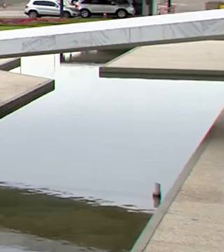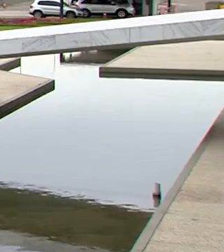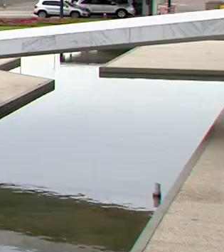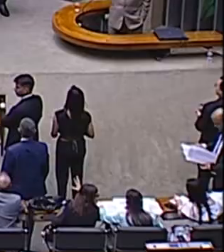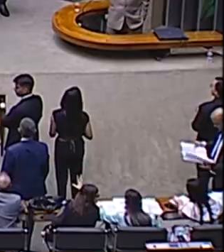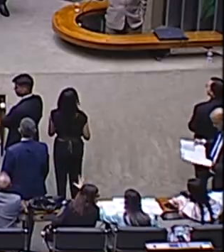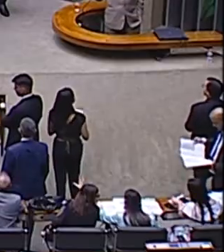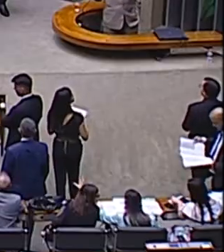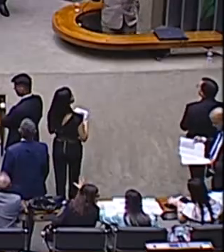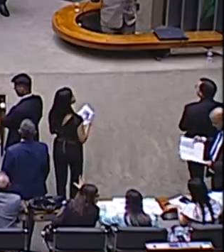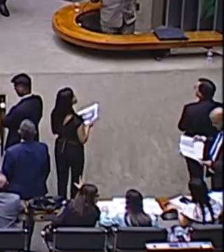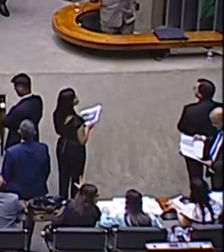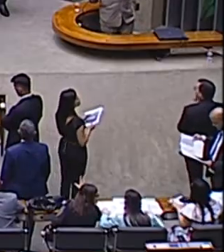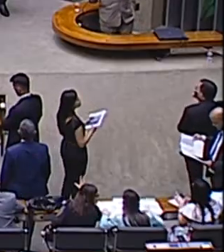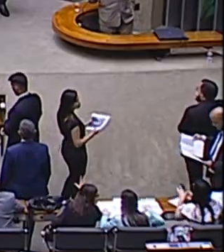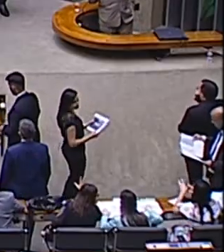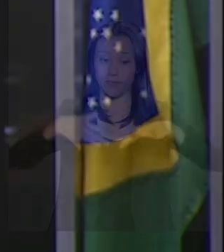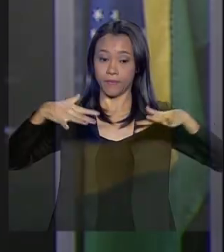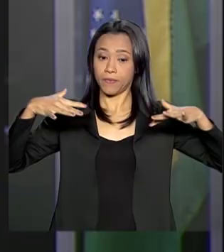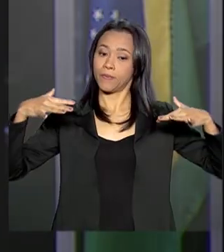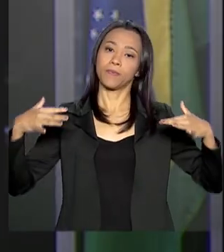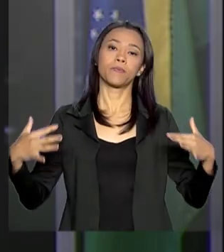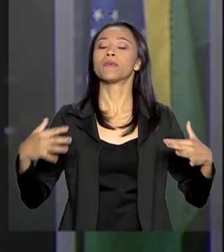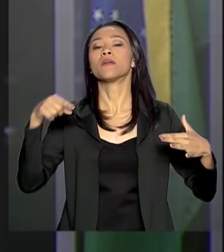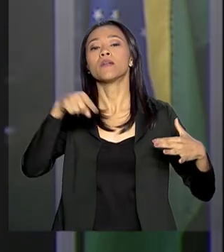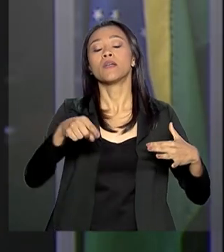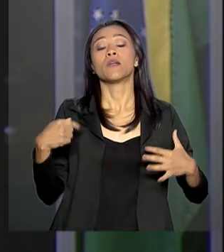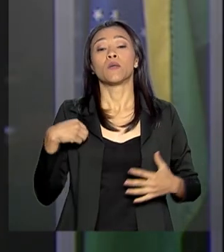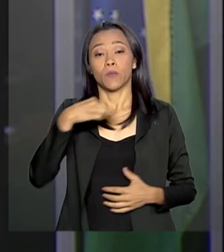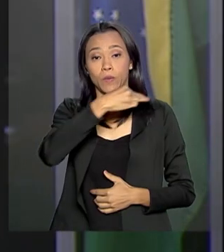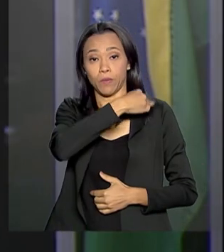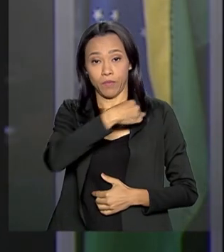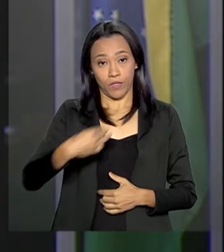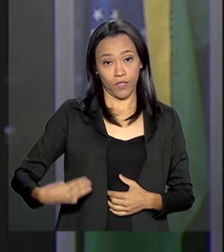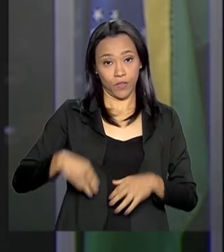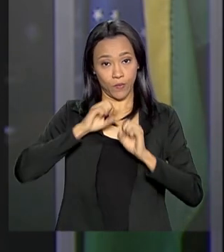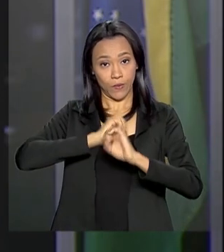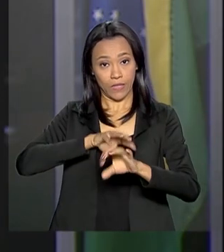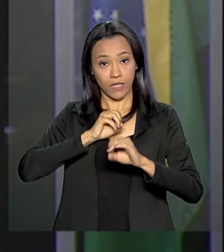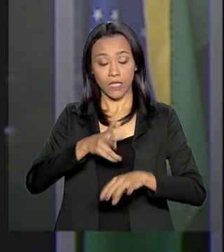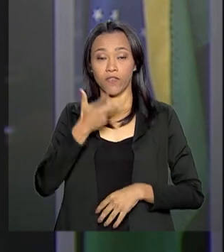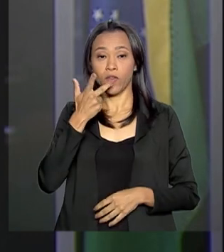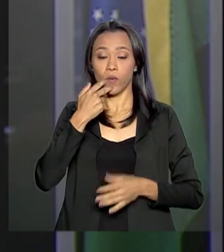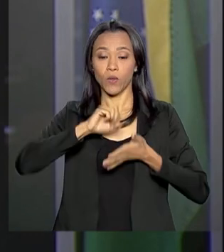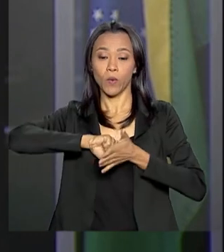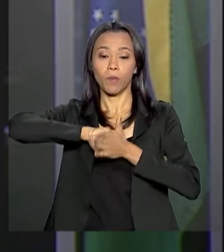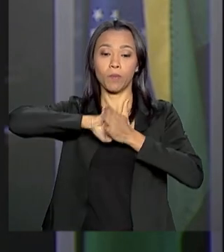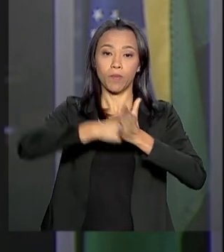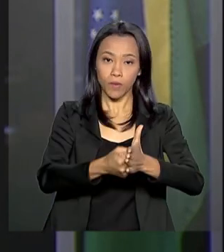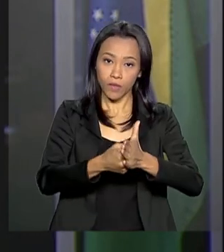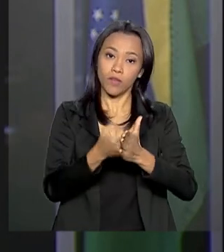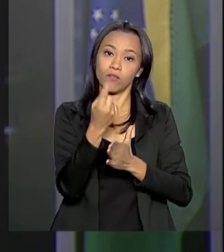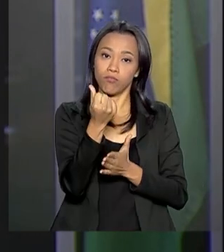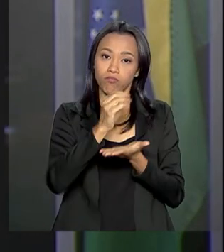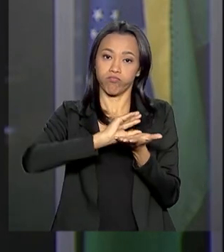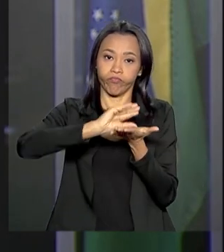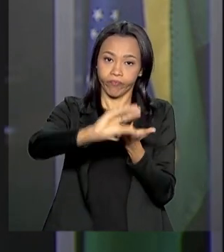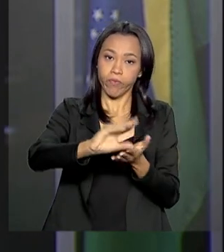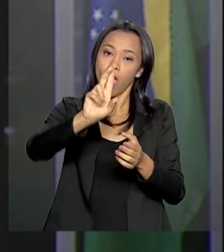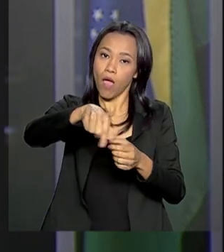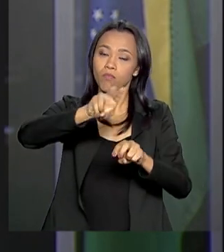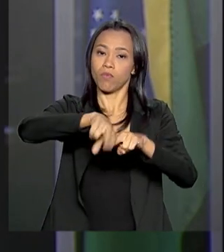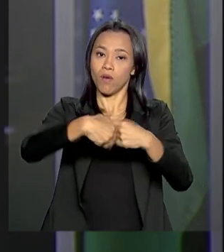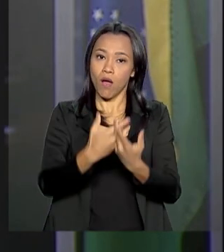Na Comissão Geral da Câmara dos Deputados, o ministro da Educação explicou que o bloqueio dos recursos é resultado da situação